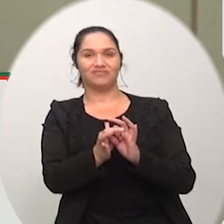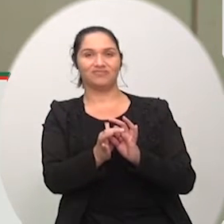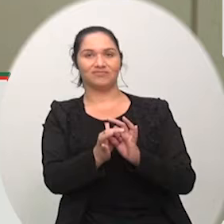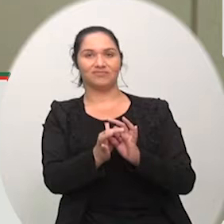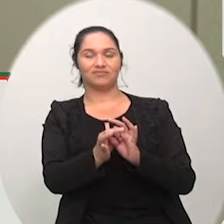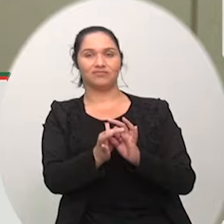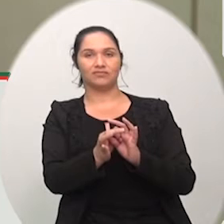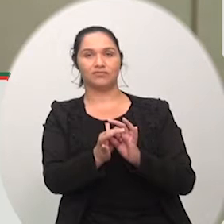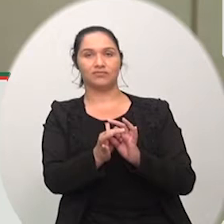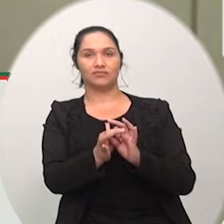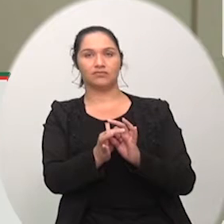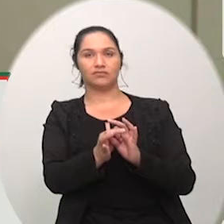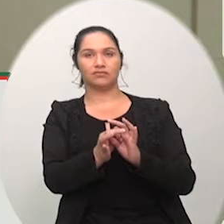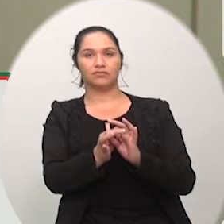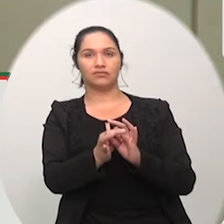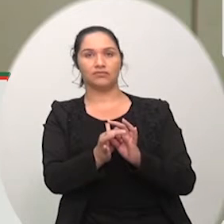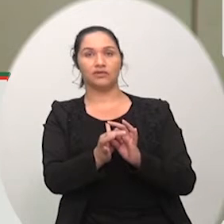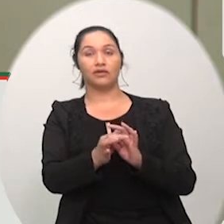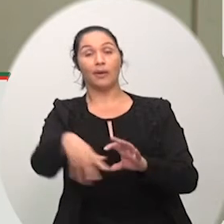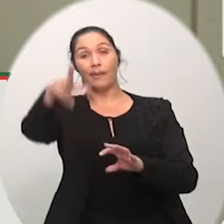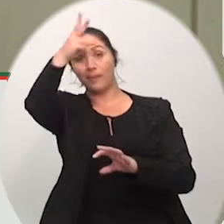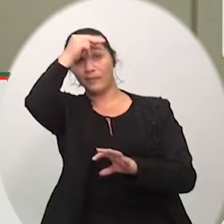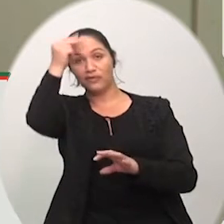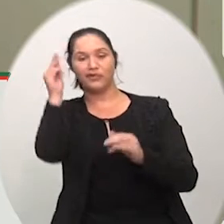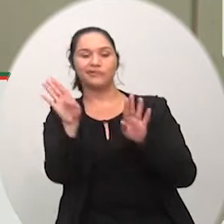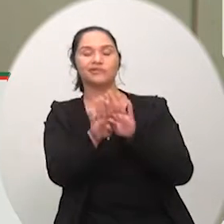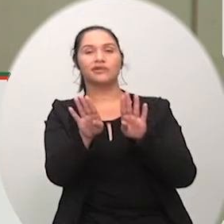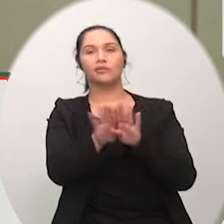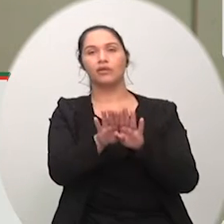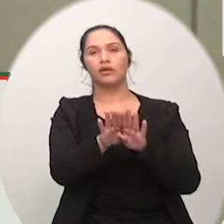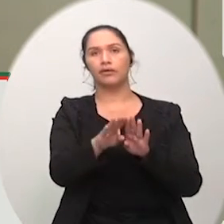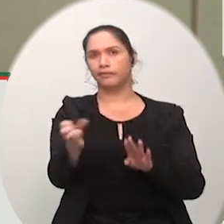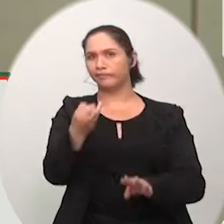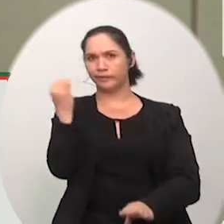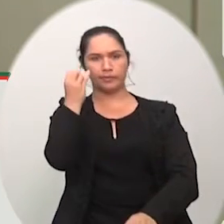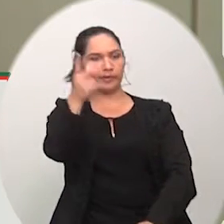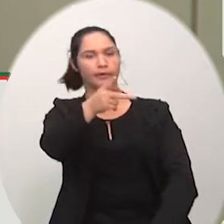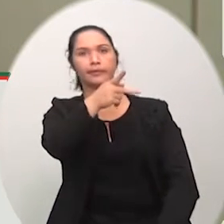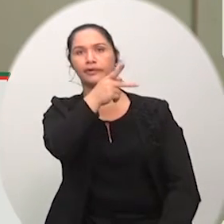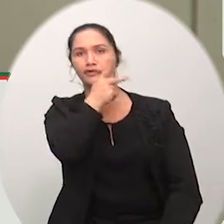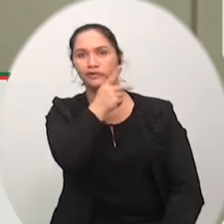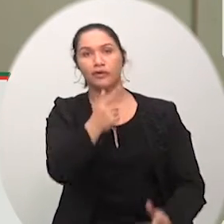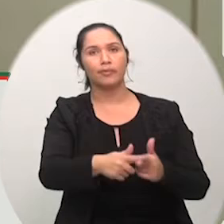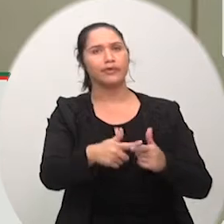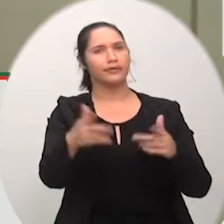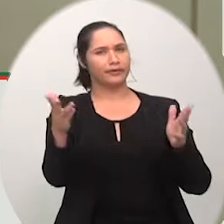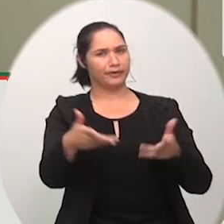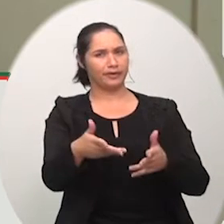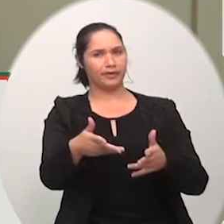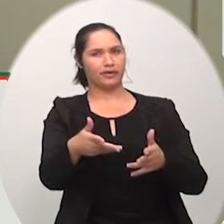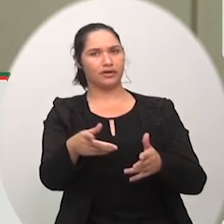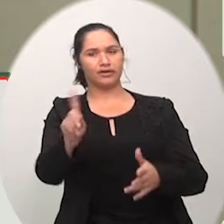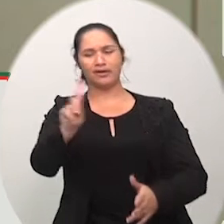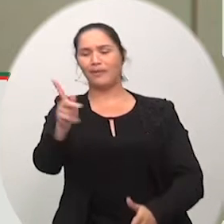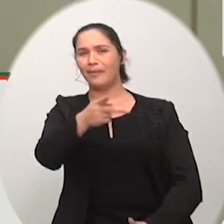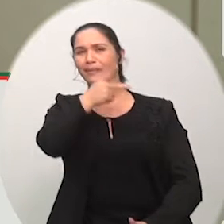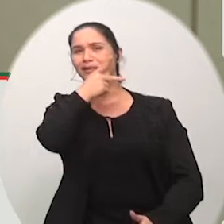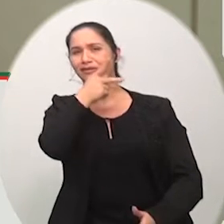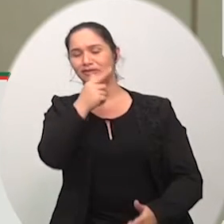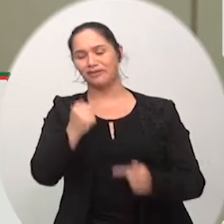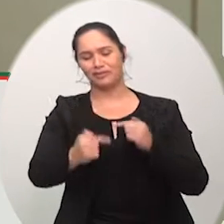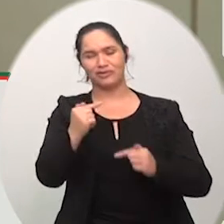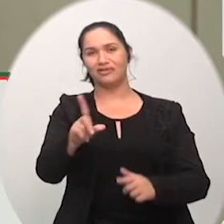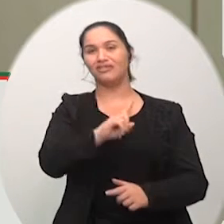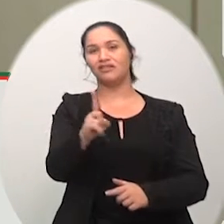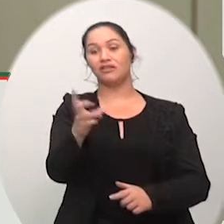todos os prefeitos independente de partido político porque o está em jogo não é uma sigla partidária mas